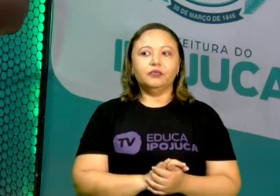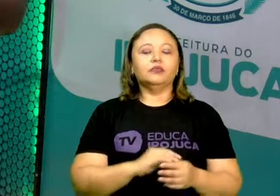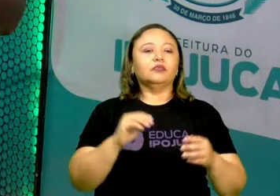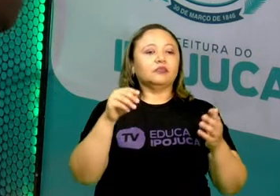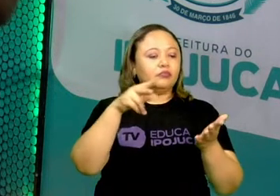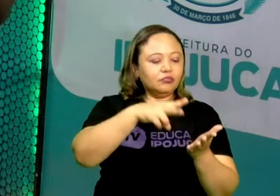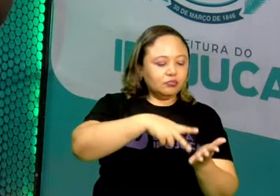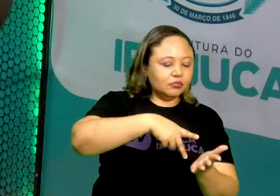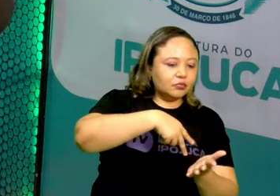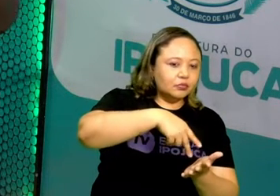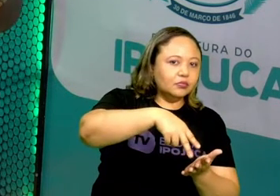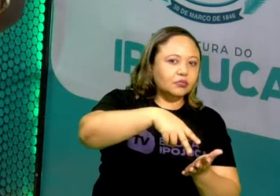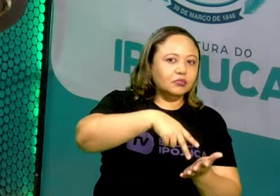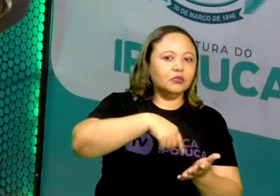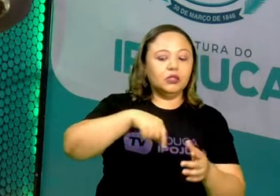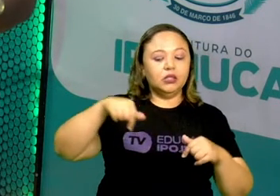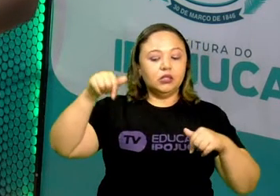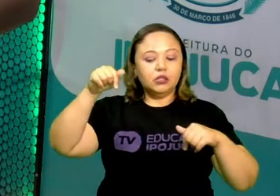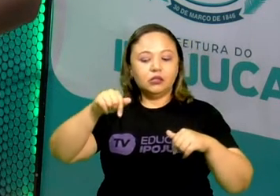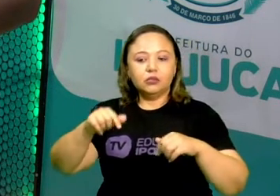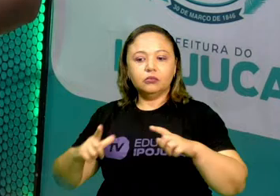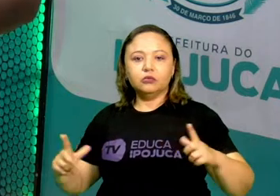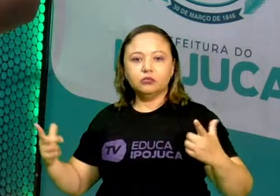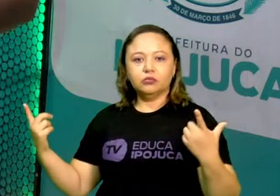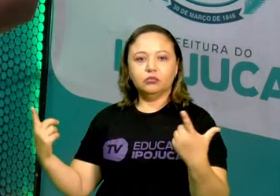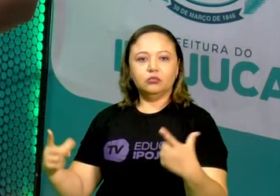dentro do espaço.